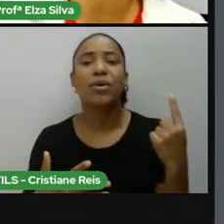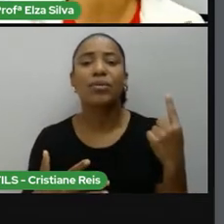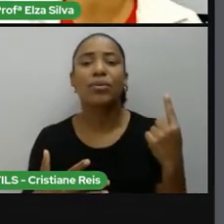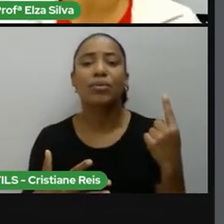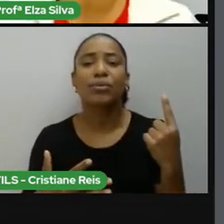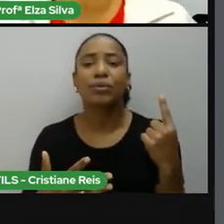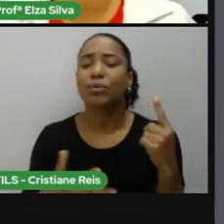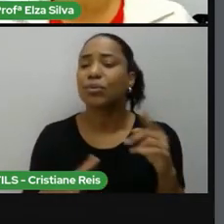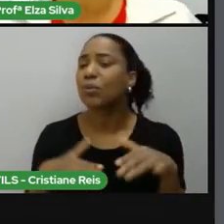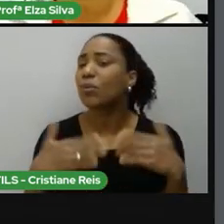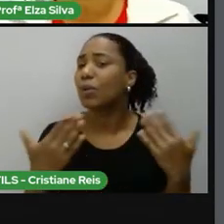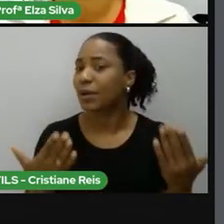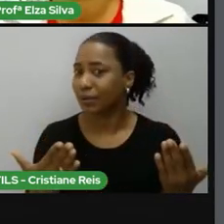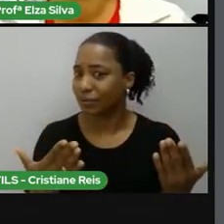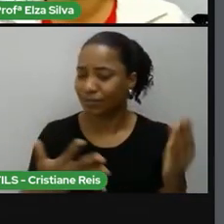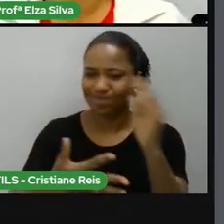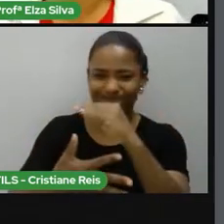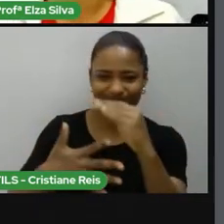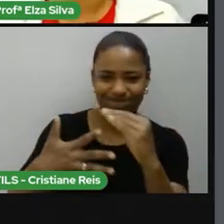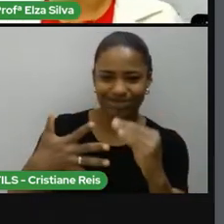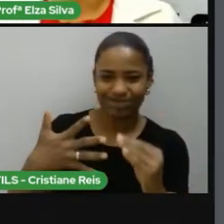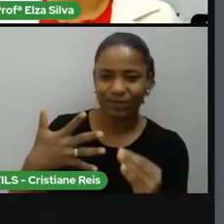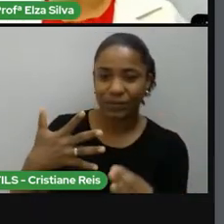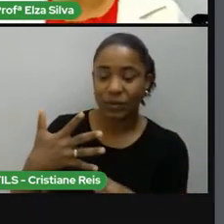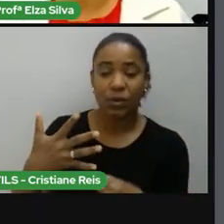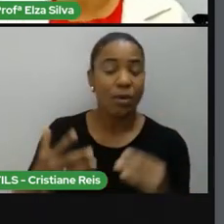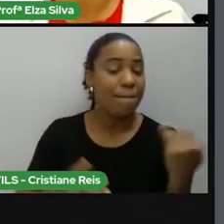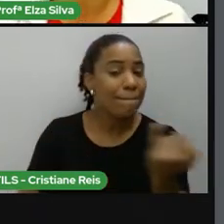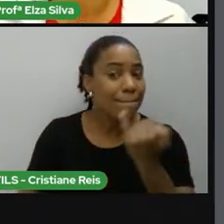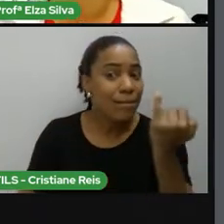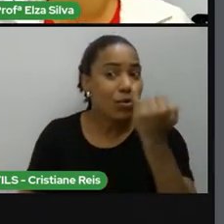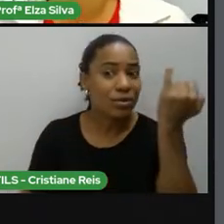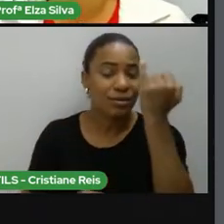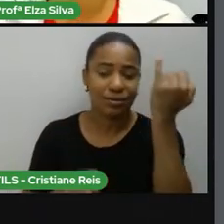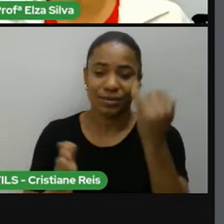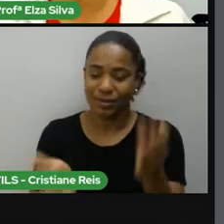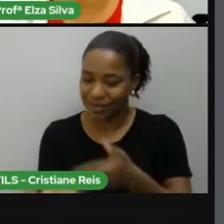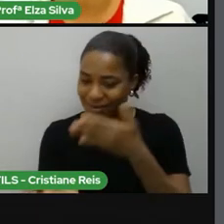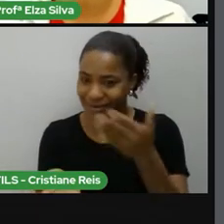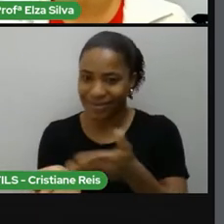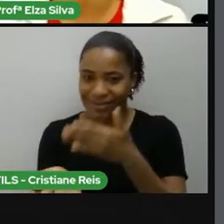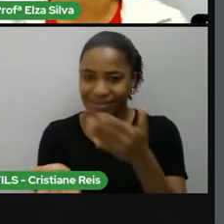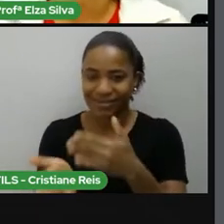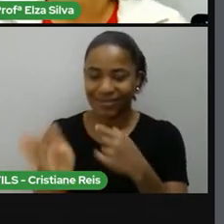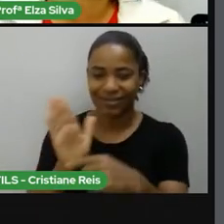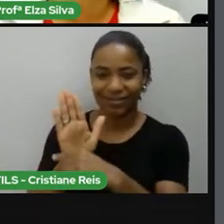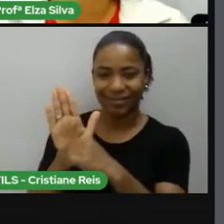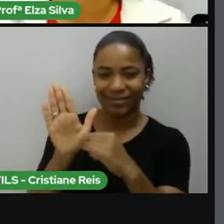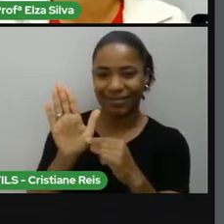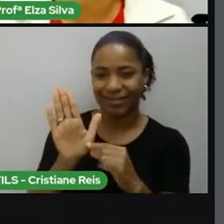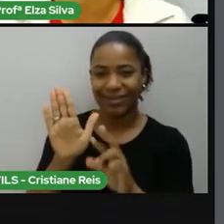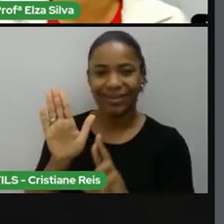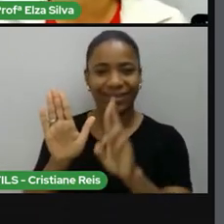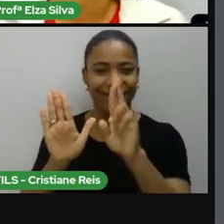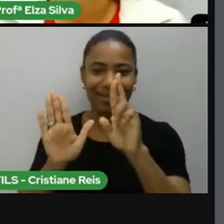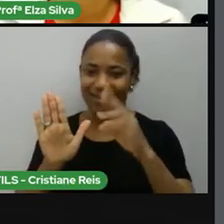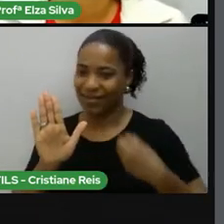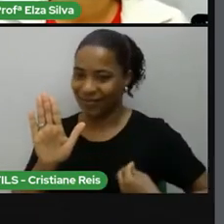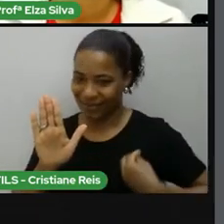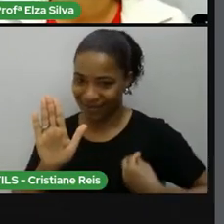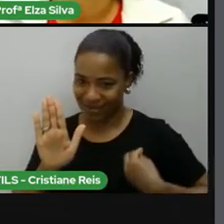encontrar numa biografia. É claro que, a depender da biografia, você pode encontrar outras informações.